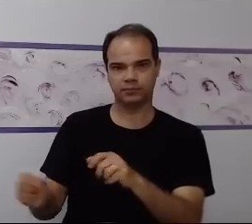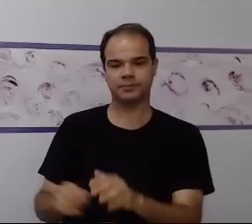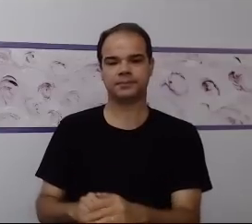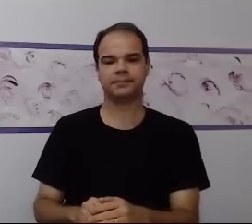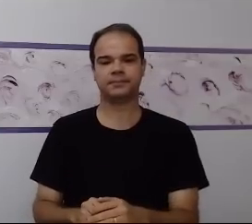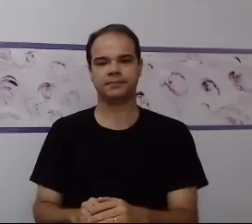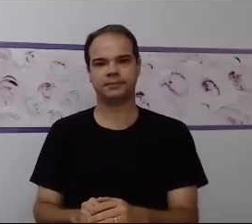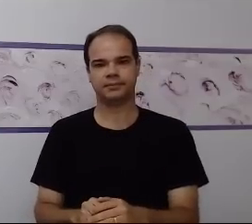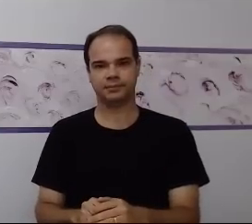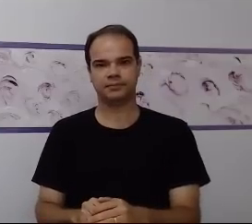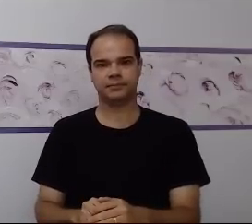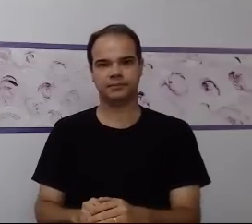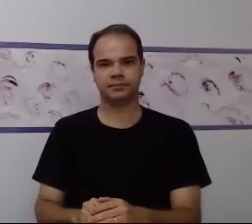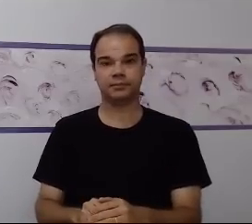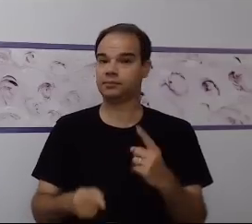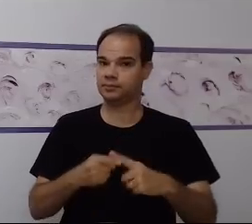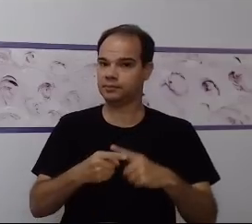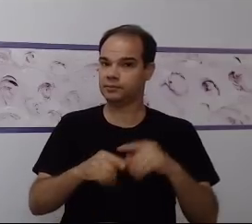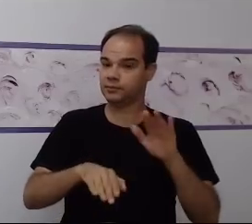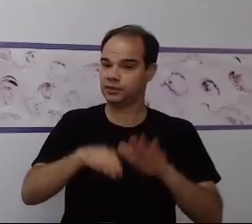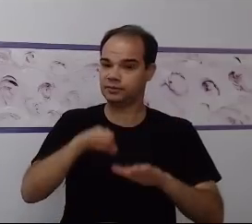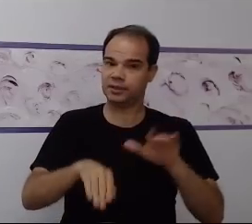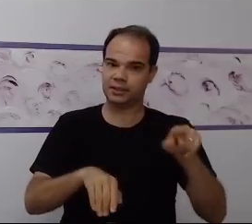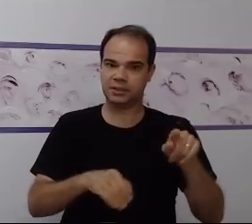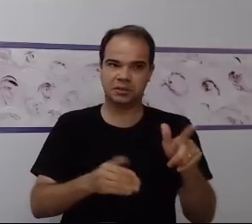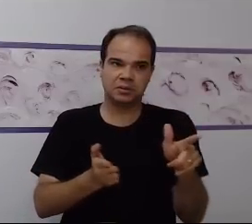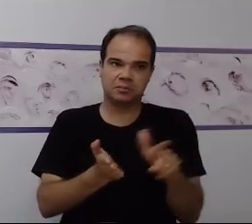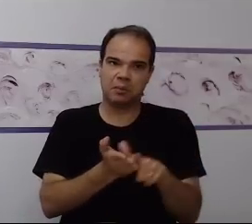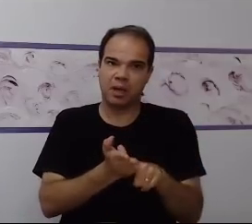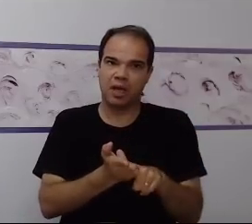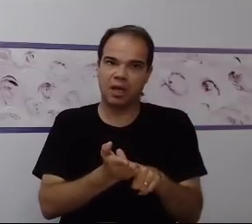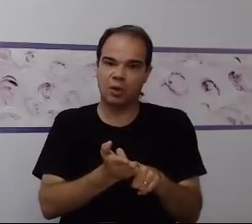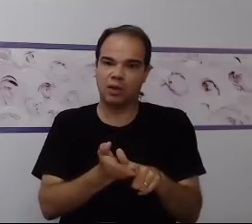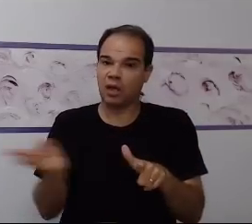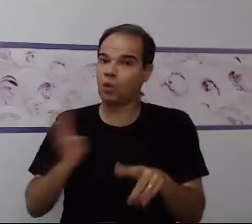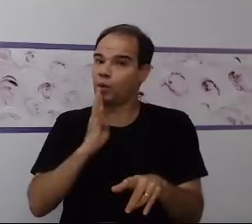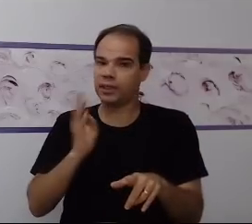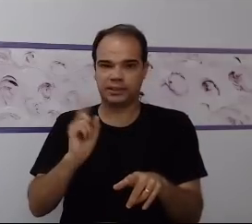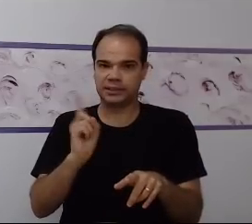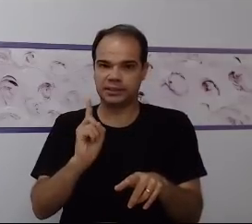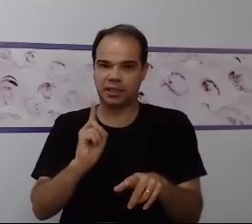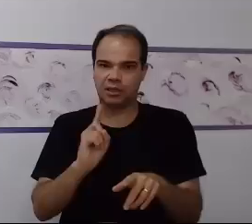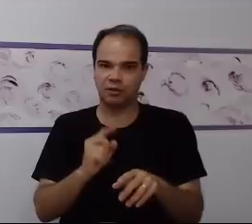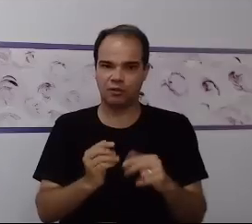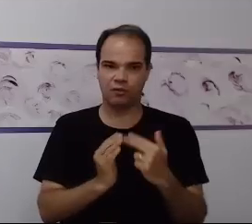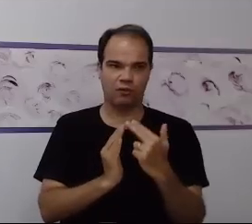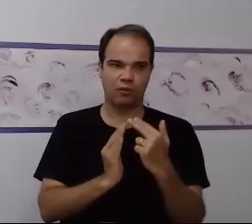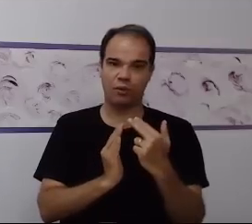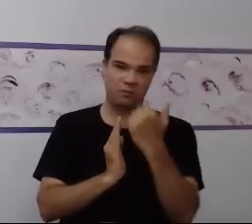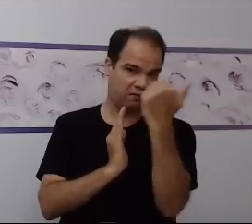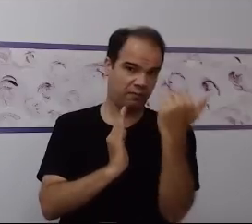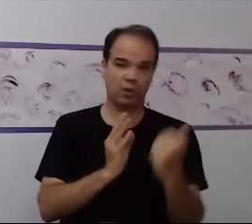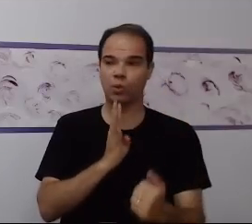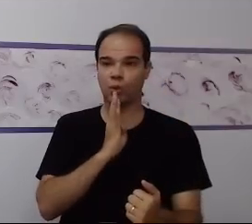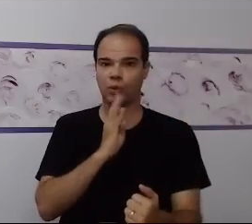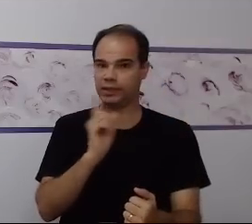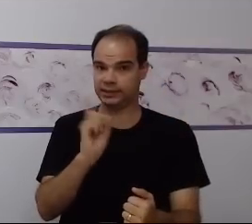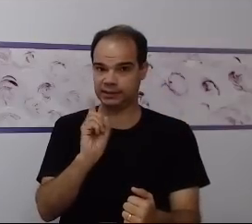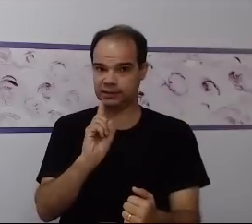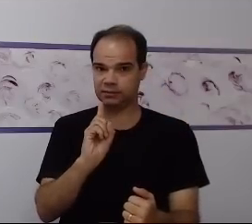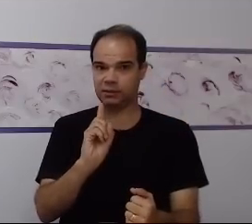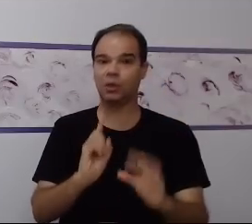alteração nessa situação da abstração. Então, ele não vai conseguir vivenciar e realizar a atividade